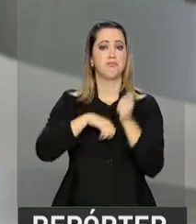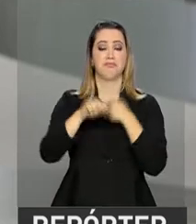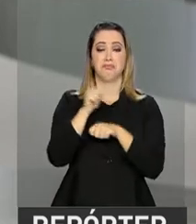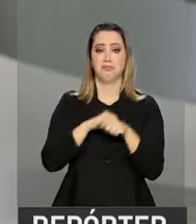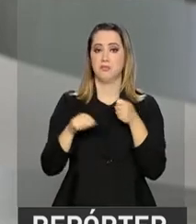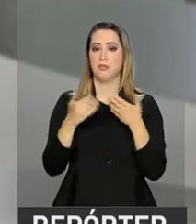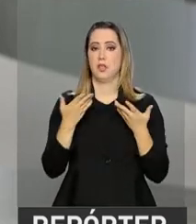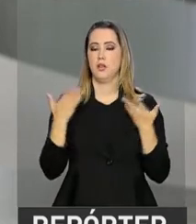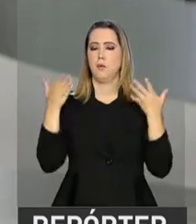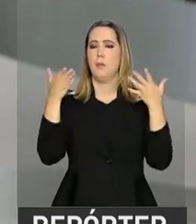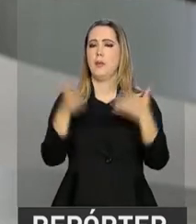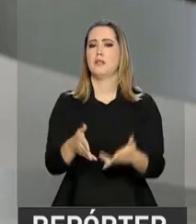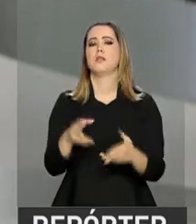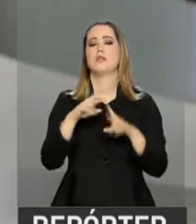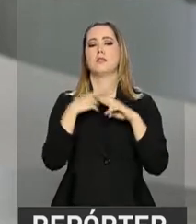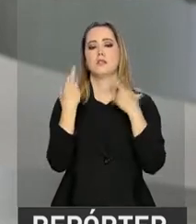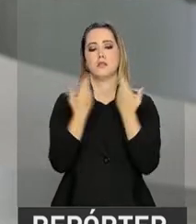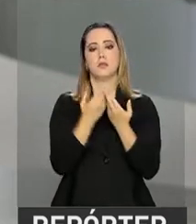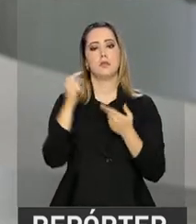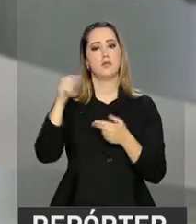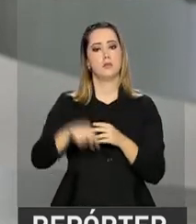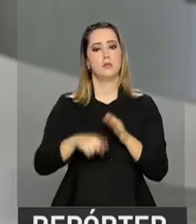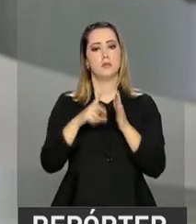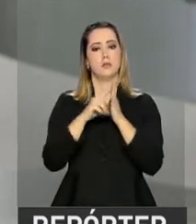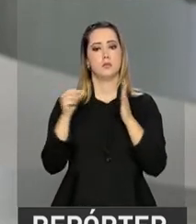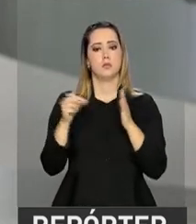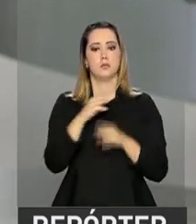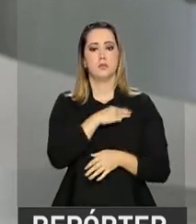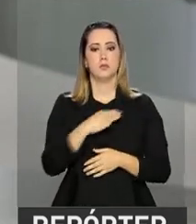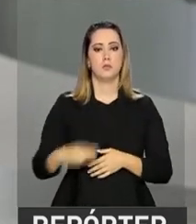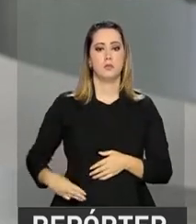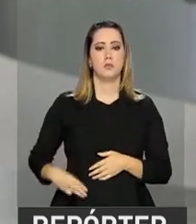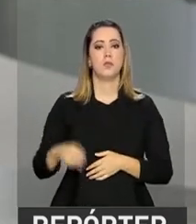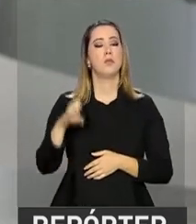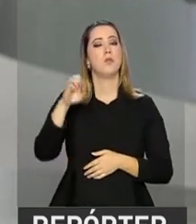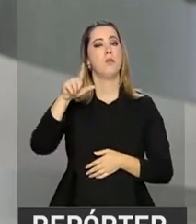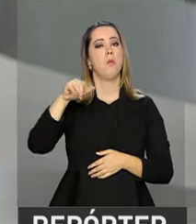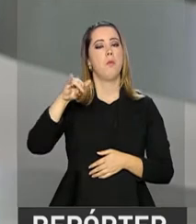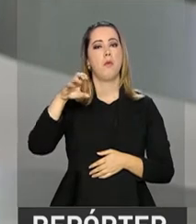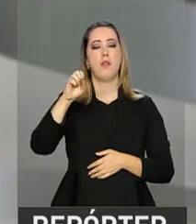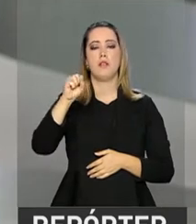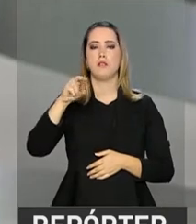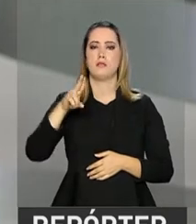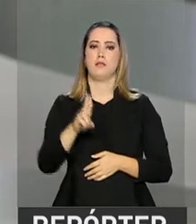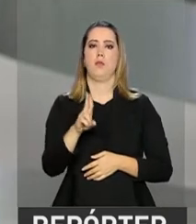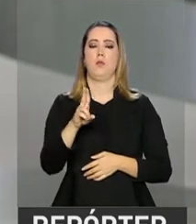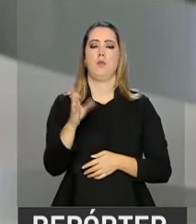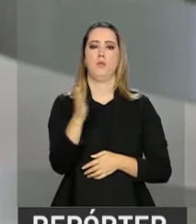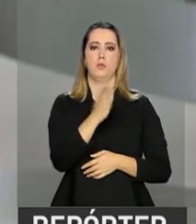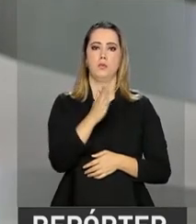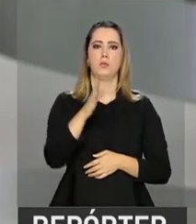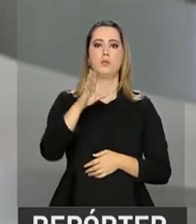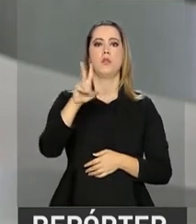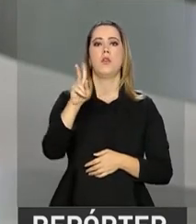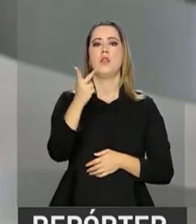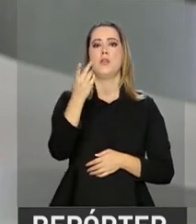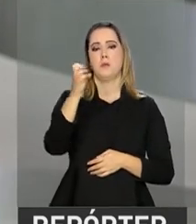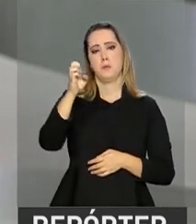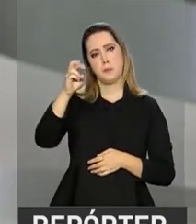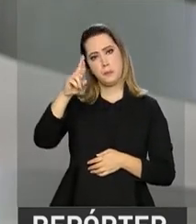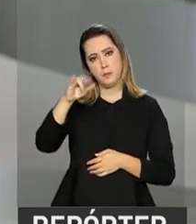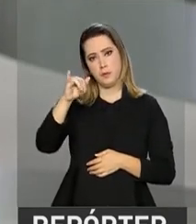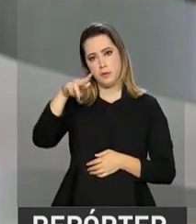Participam dessa reunião aqui no Palácio do Planalto os ministros Eliseu Padilha, da Casa Civil, Henrique Meirelles, da